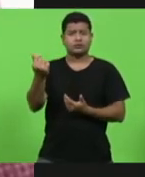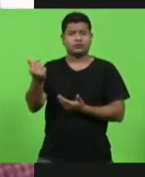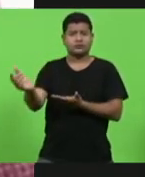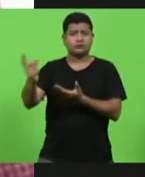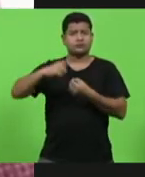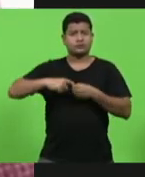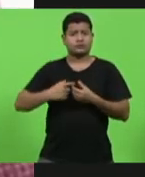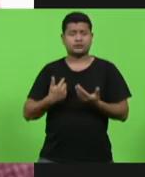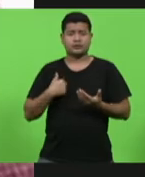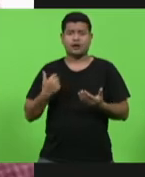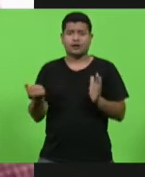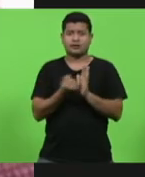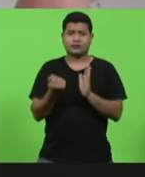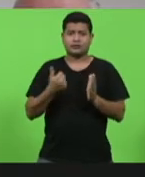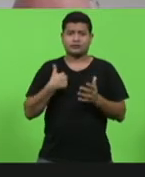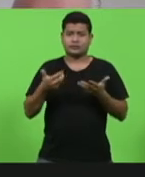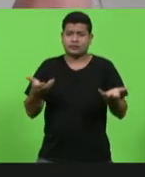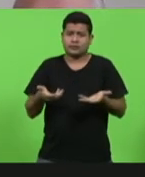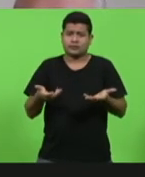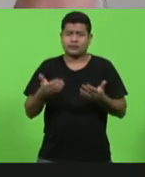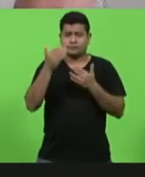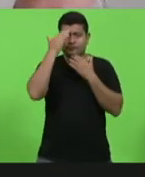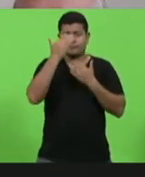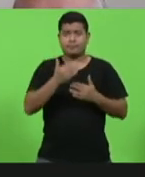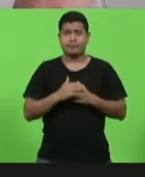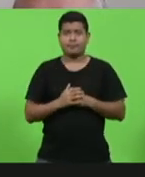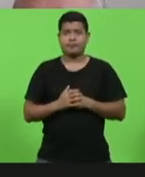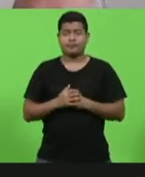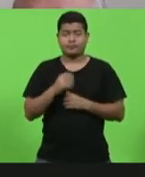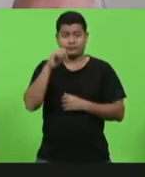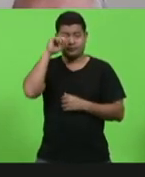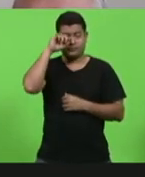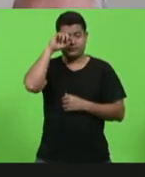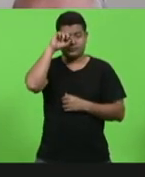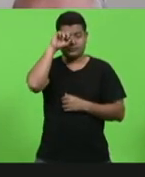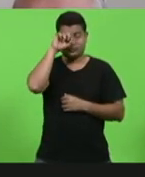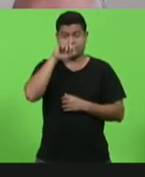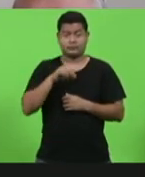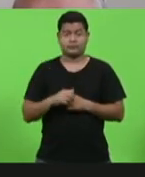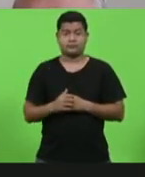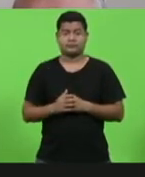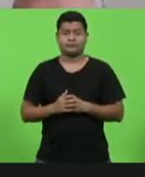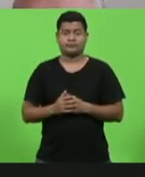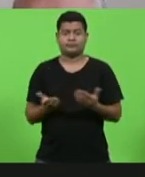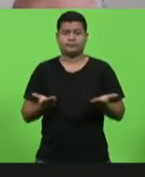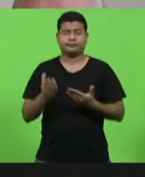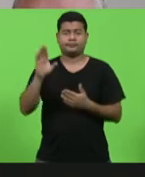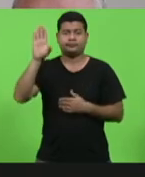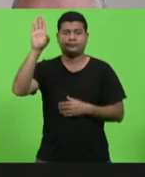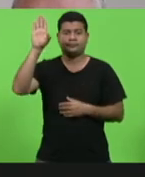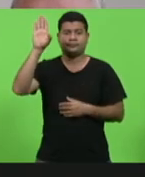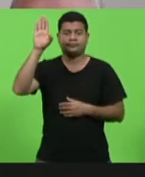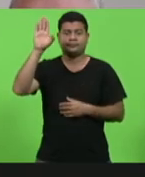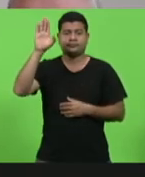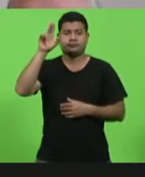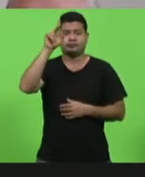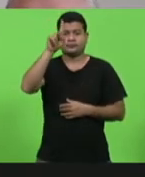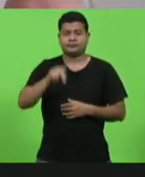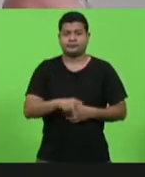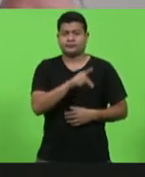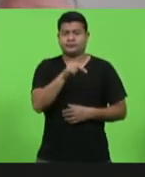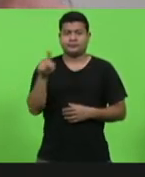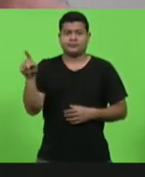É isso, regista, presidente. Obrigado. Senhor presidente. Palavra do deputado Padre Pedro Valdezera.